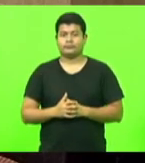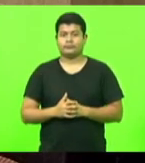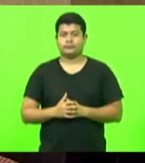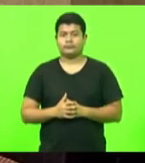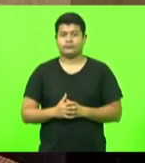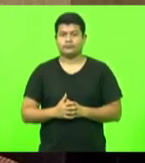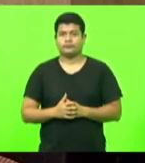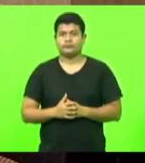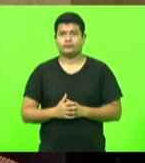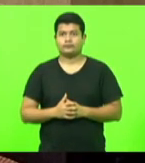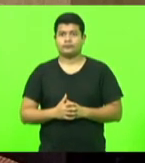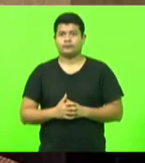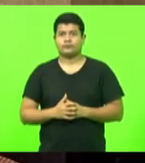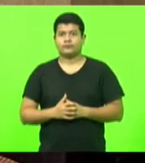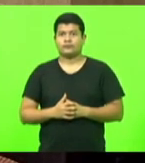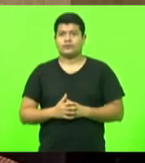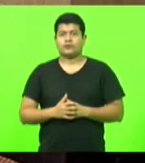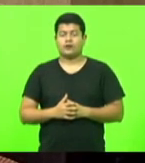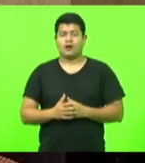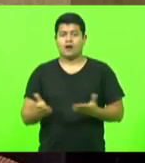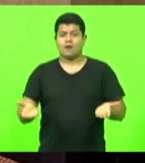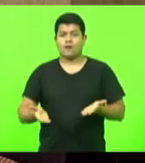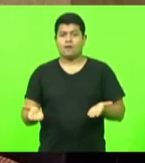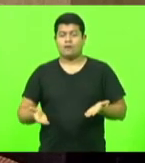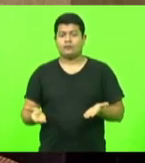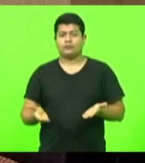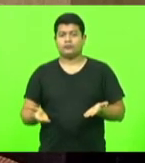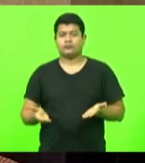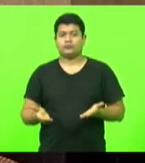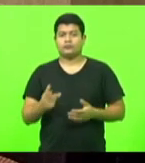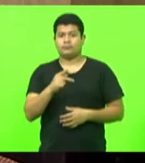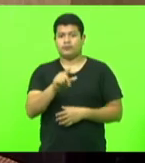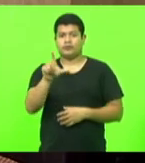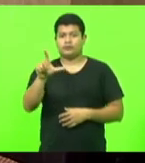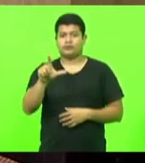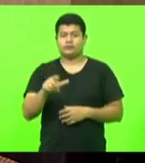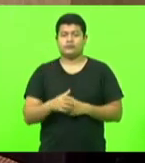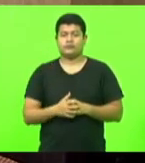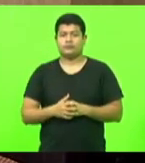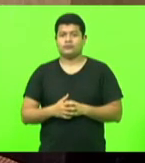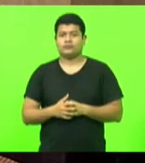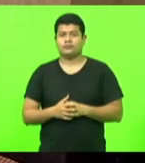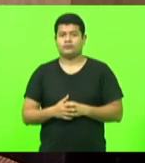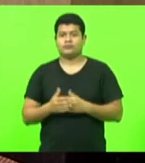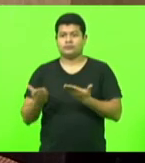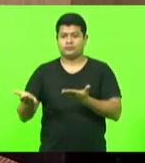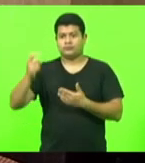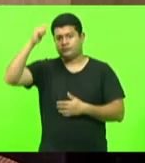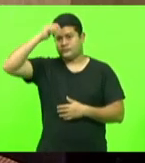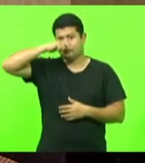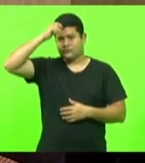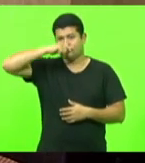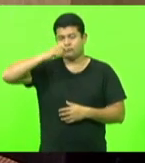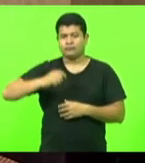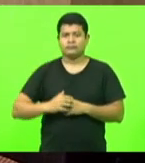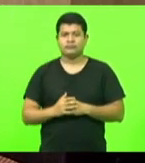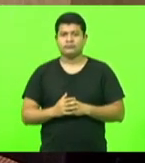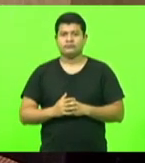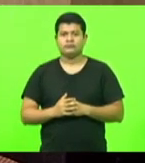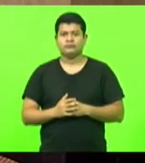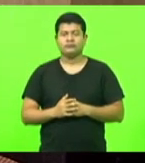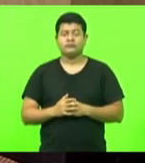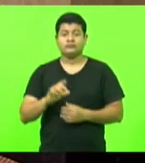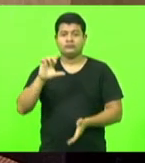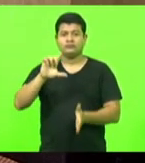vamos para o Partido Liberal. Deputado Maurício Cudillac, com a palavra. Logo